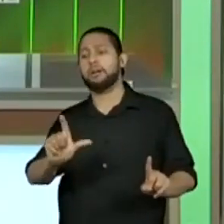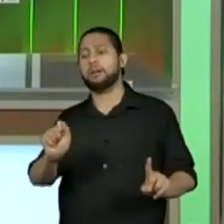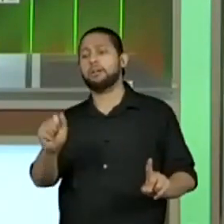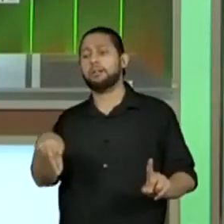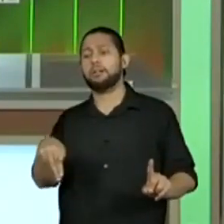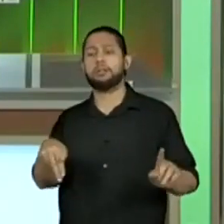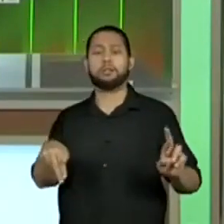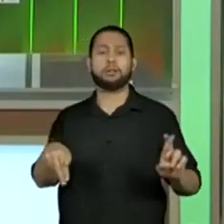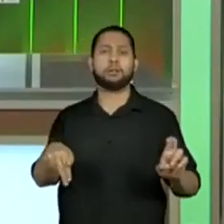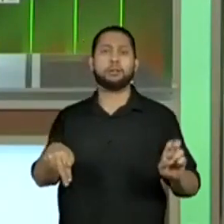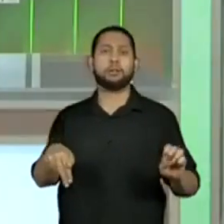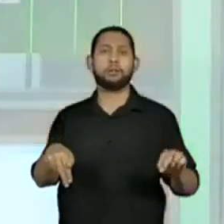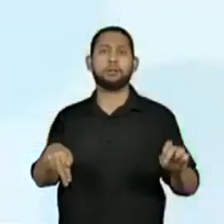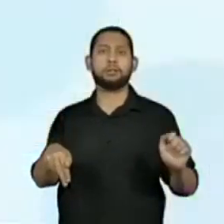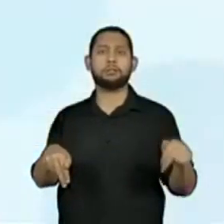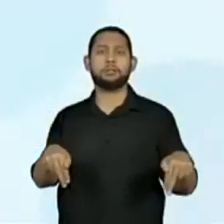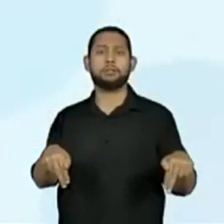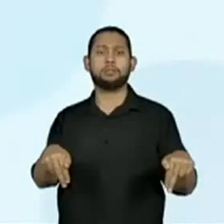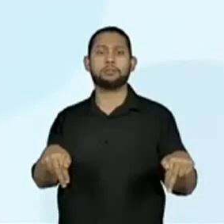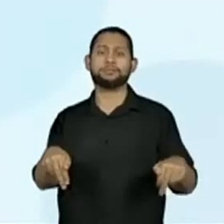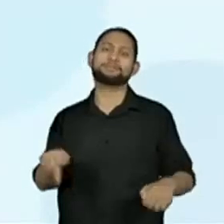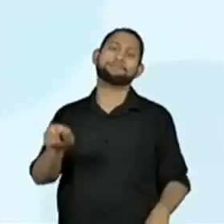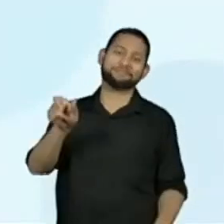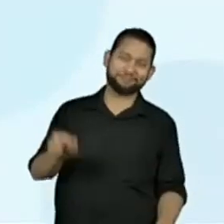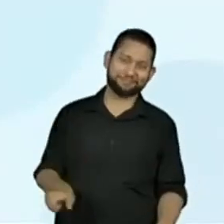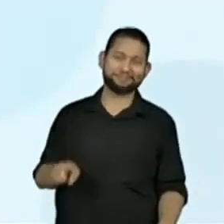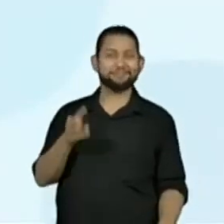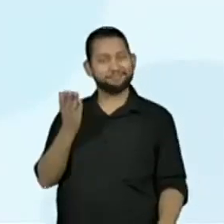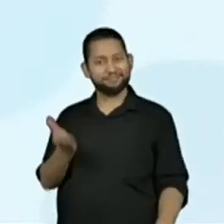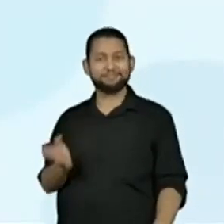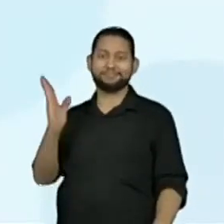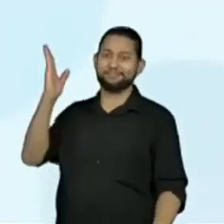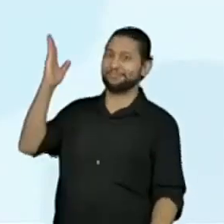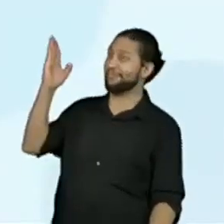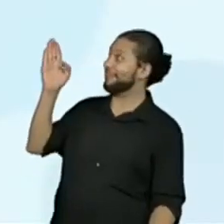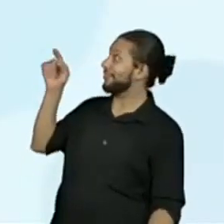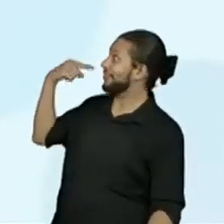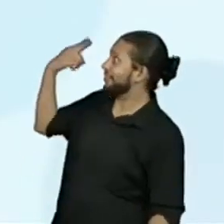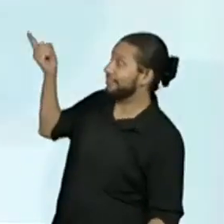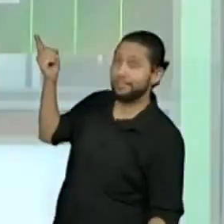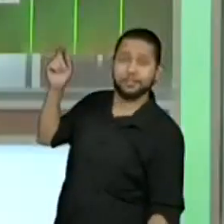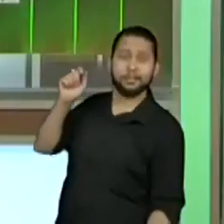A soma 6, quem escolheu foi o Alain.